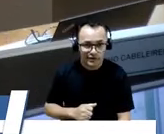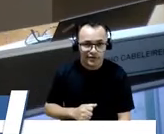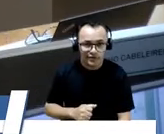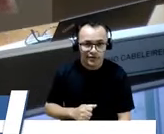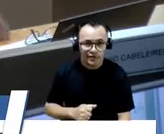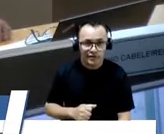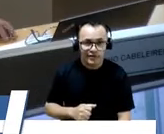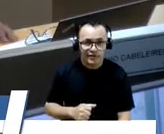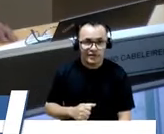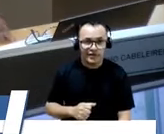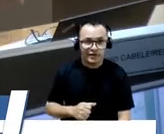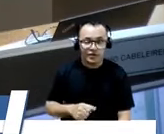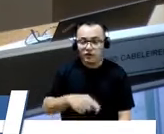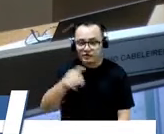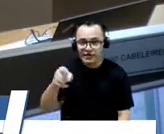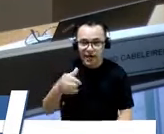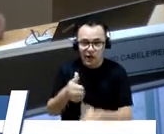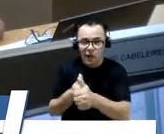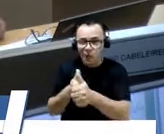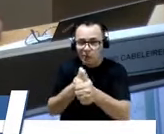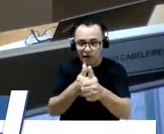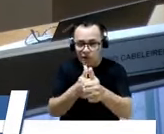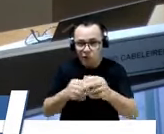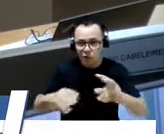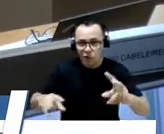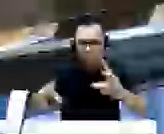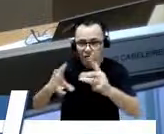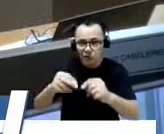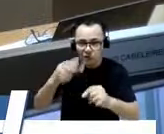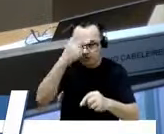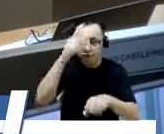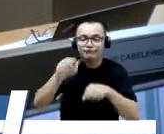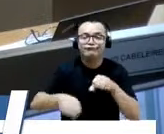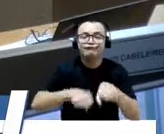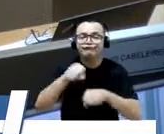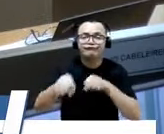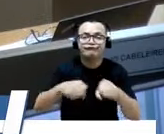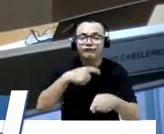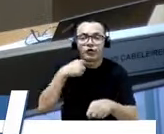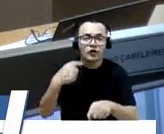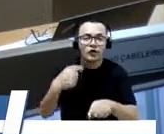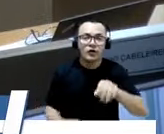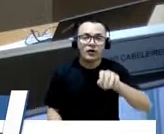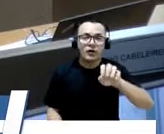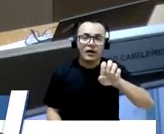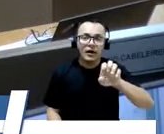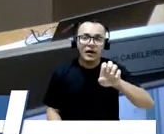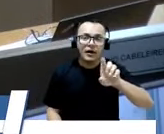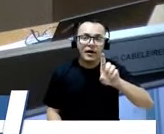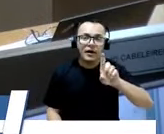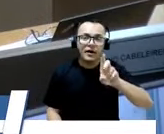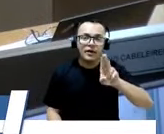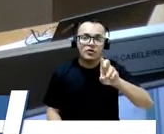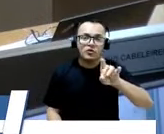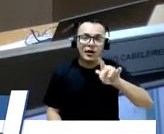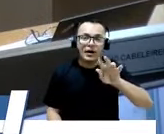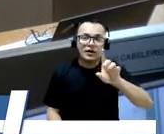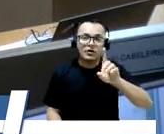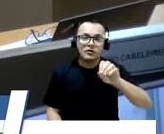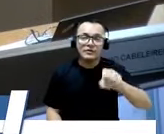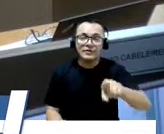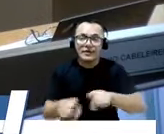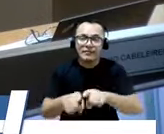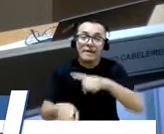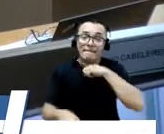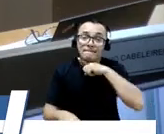todo mundo acompanhou. Tem o Eduardo, filho do Jardim, que morreu ali desse quilômetro, do Jardim Palestino até o